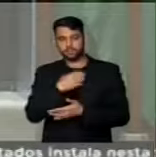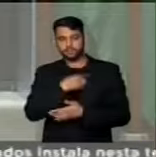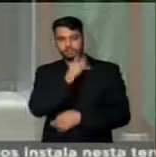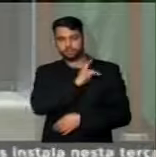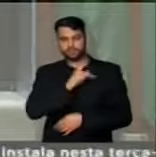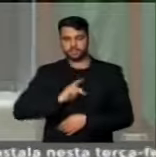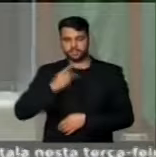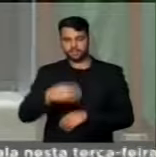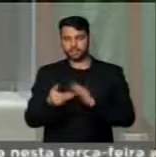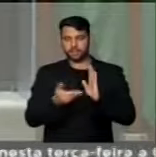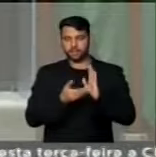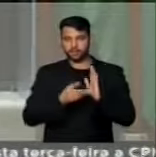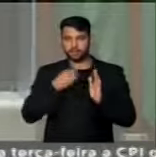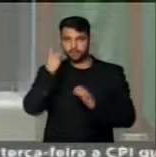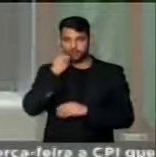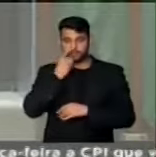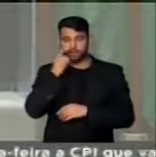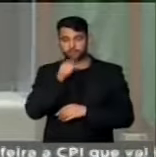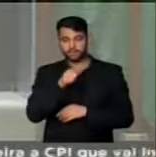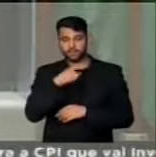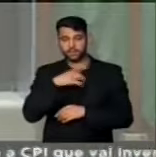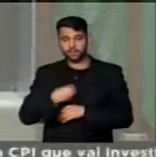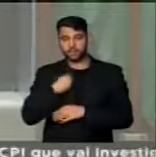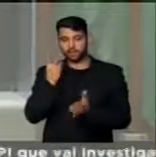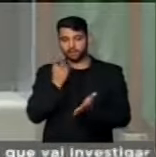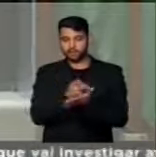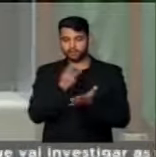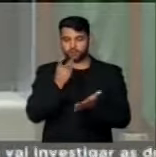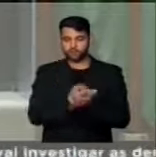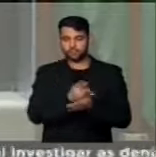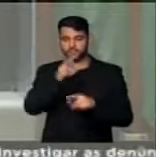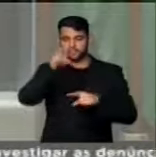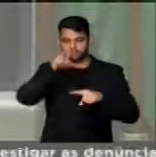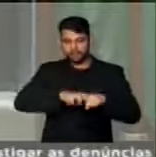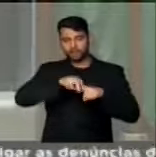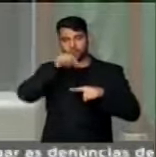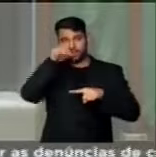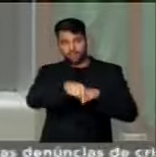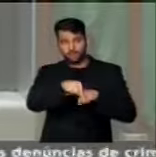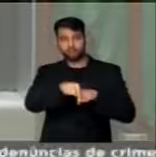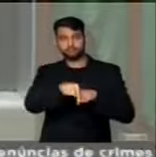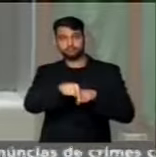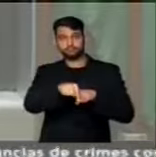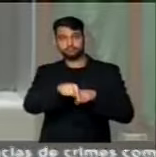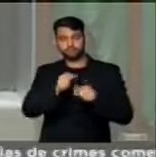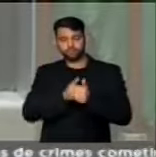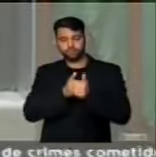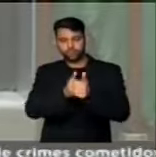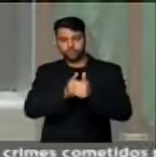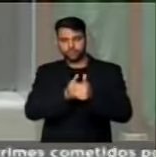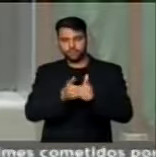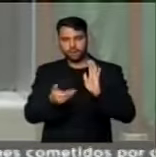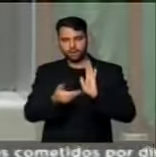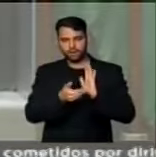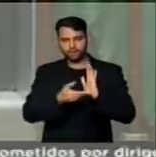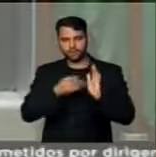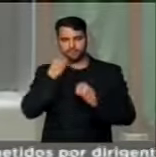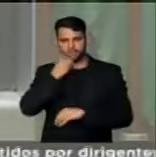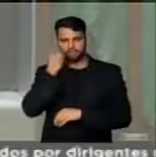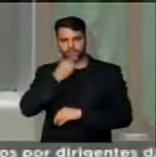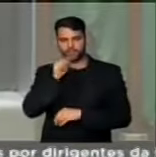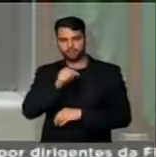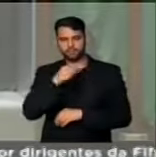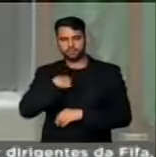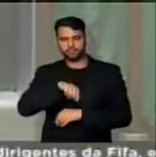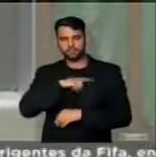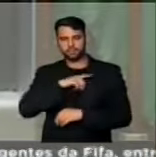presidente da Câmara dos Deputados. E ele continua sentado ali, dirigindo a Câmara dos Deputados,